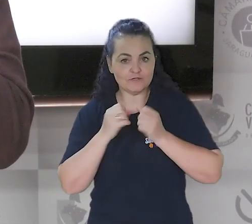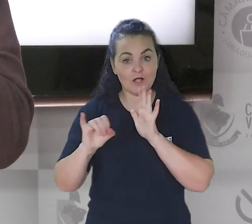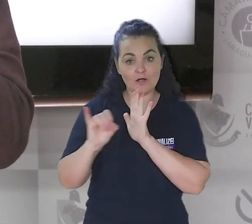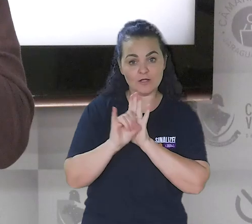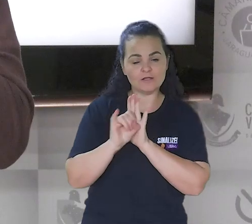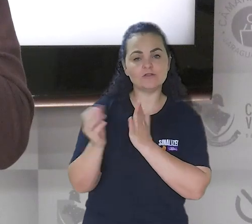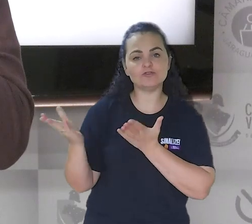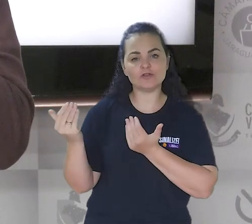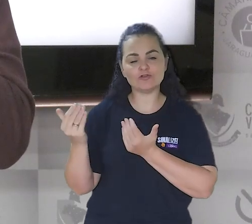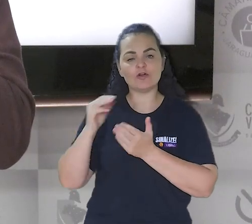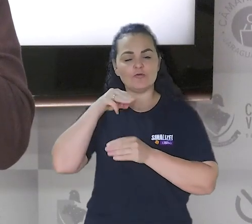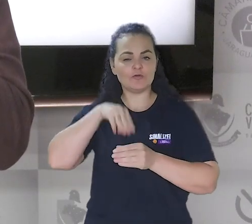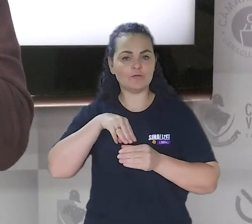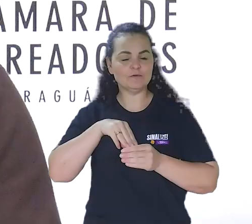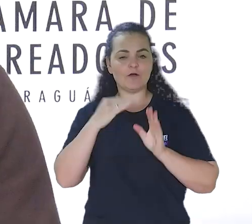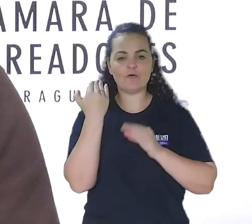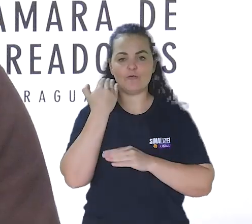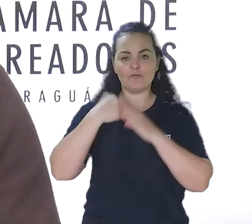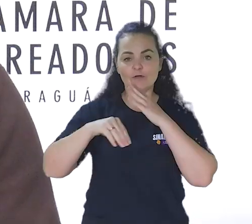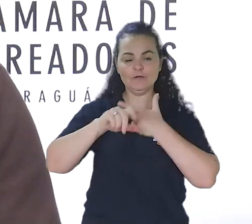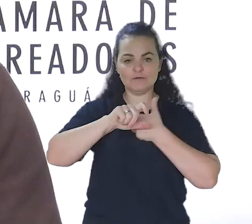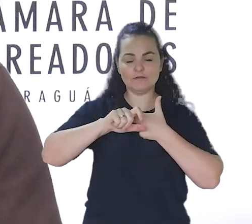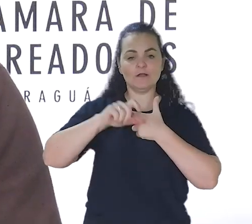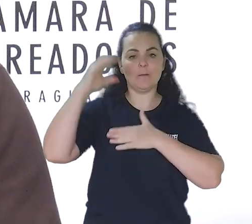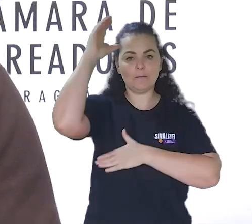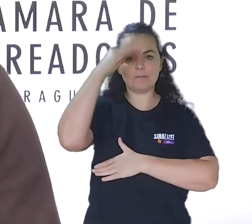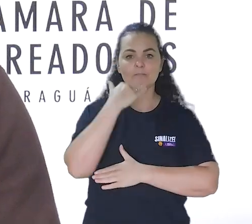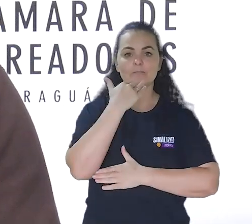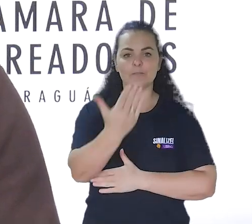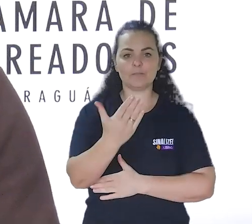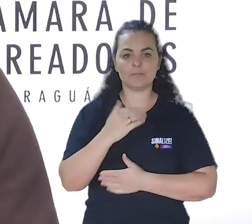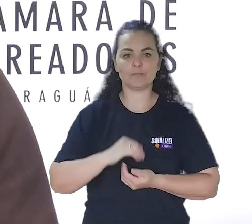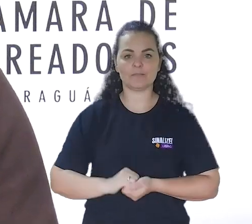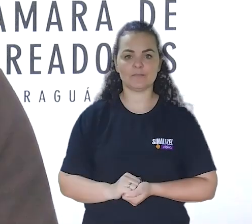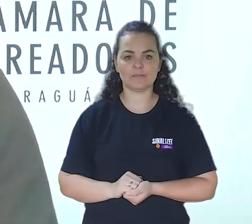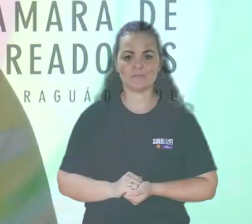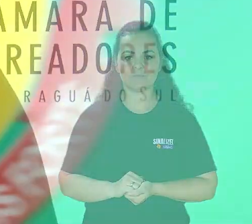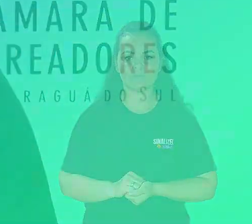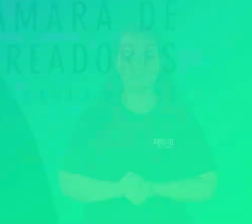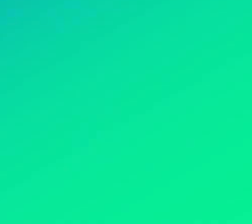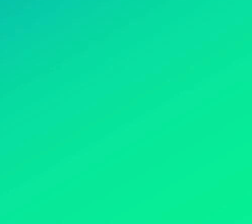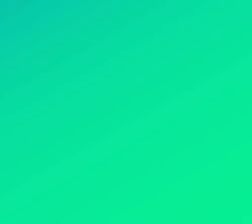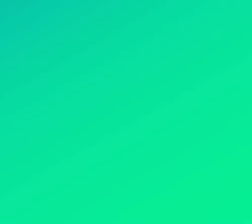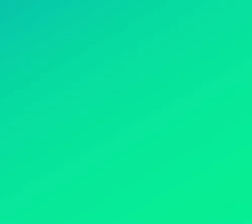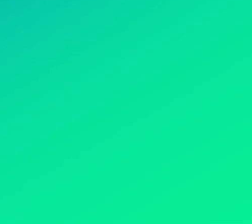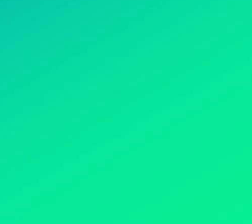fortalecendo a identidade jovem do município. A indicação foi enviada ao Executivo para a ciência da demanda.